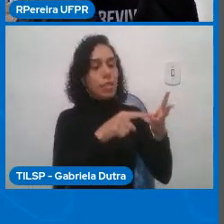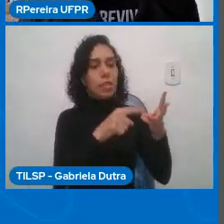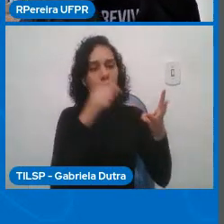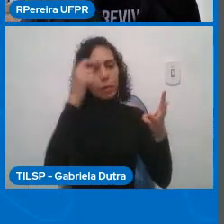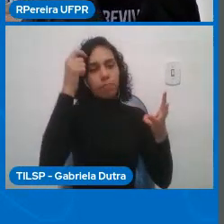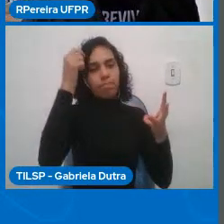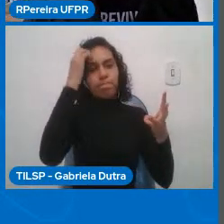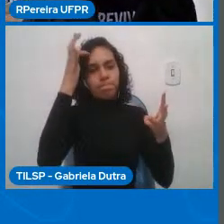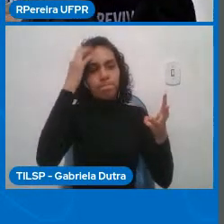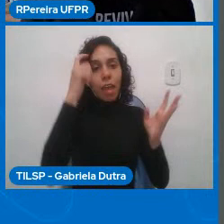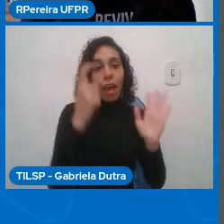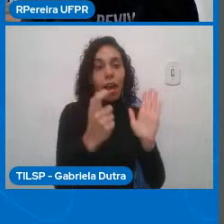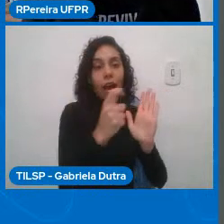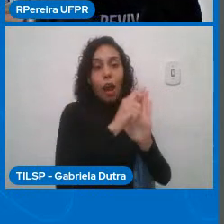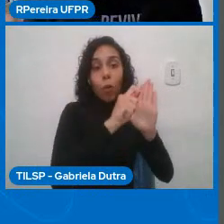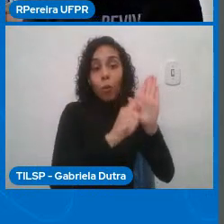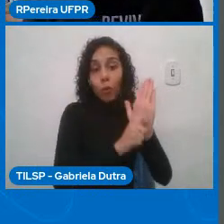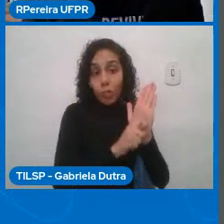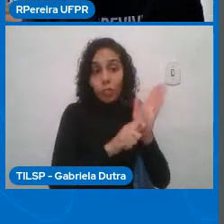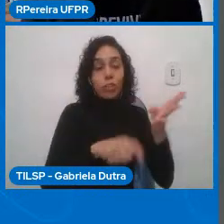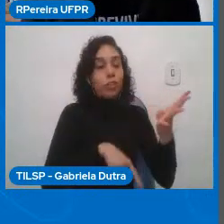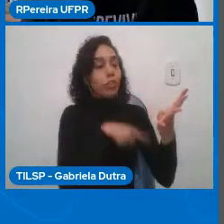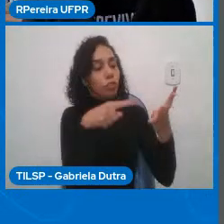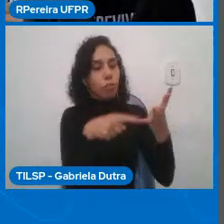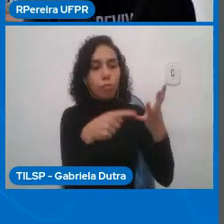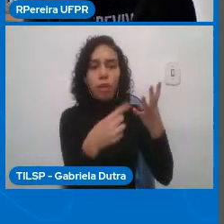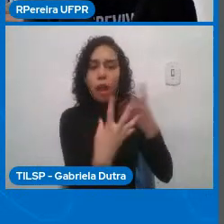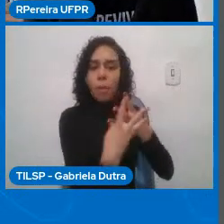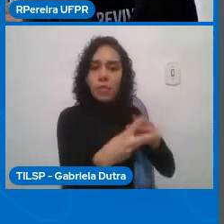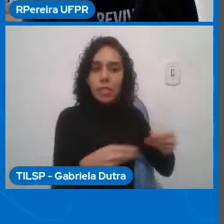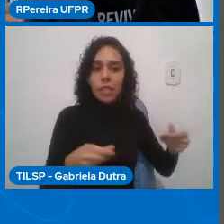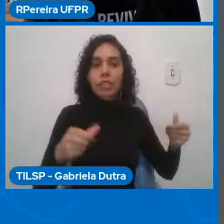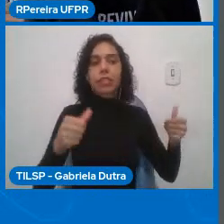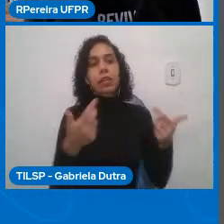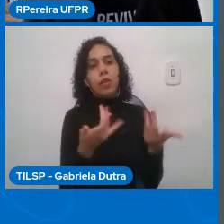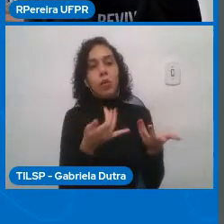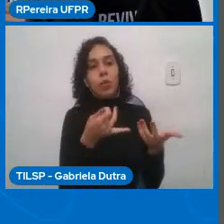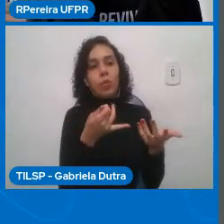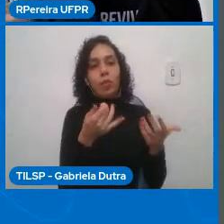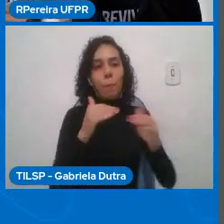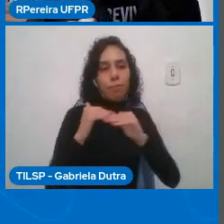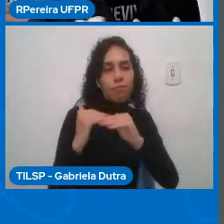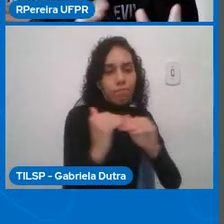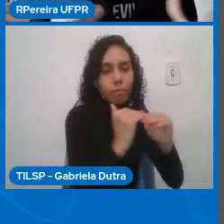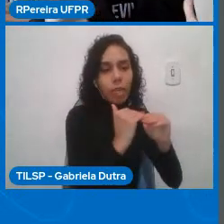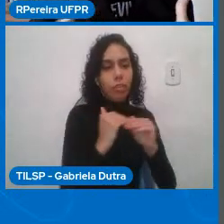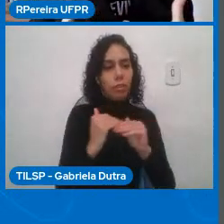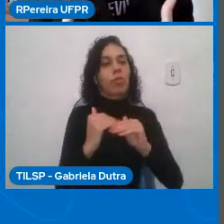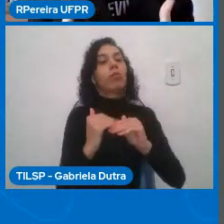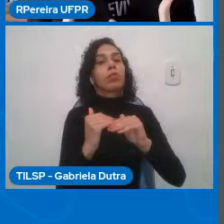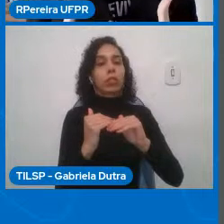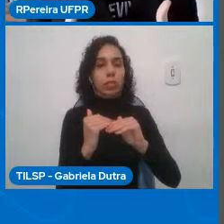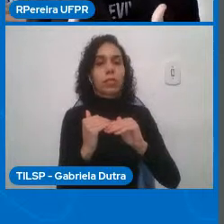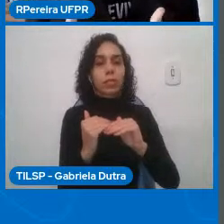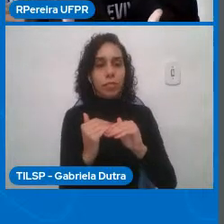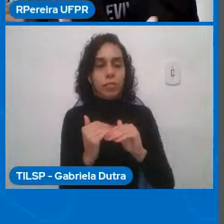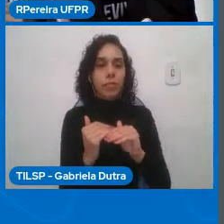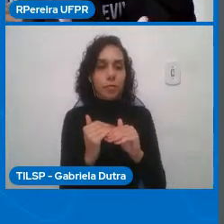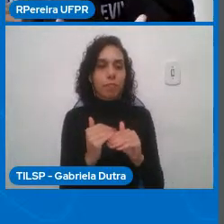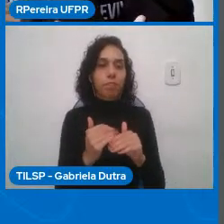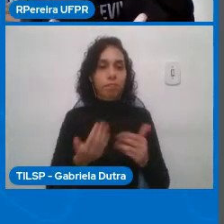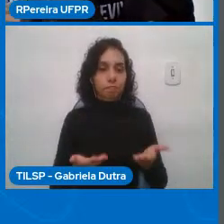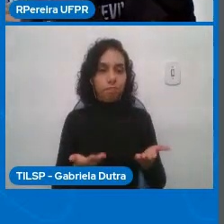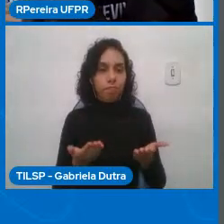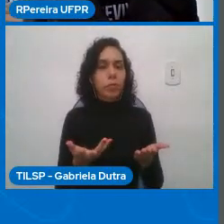reconhecimento de padrões mas também que a pessoa tenha esse